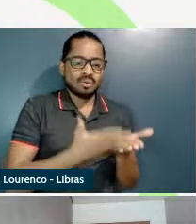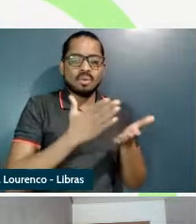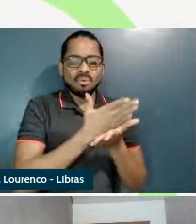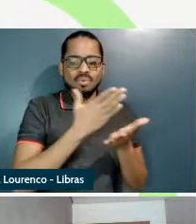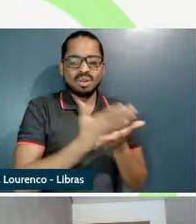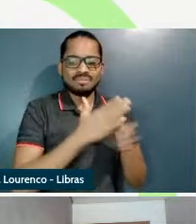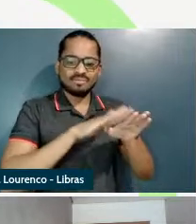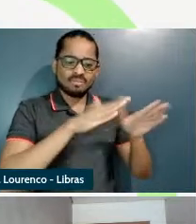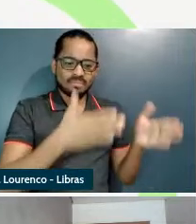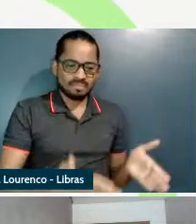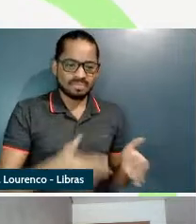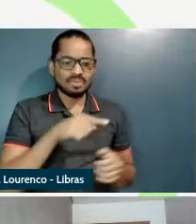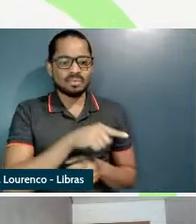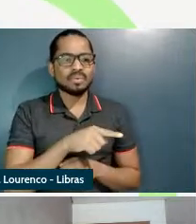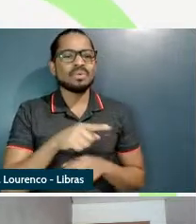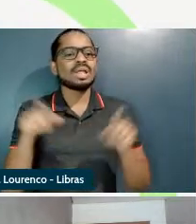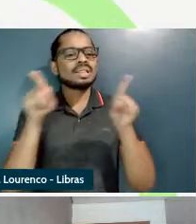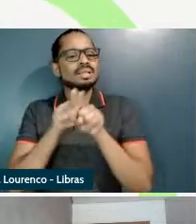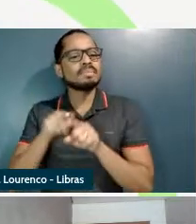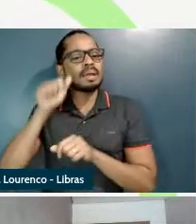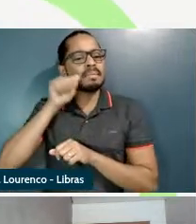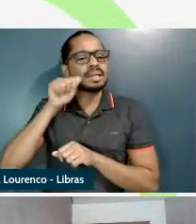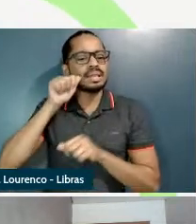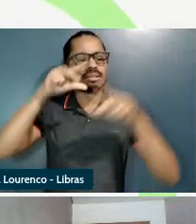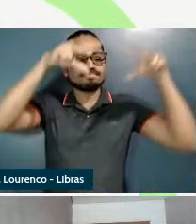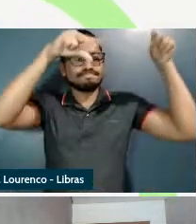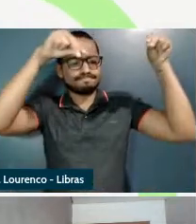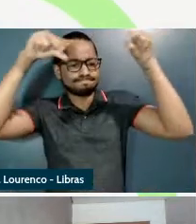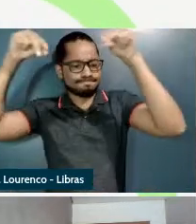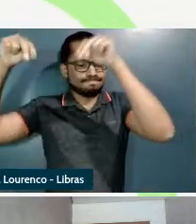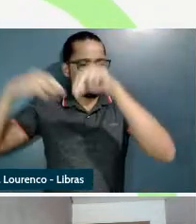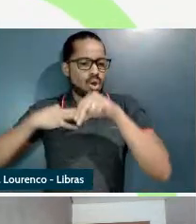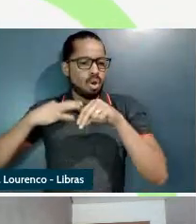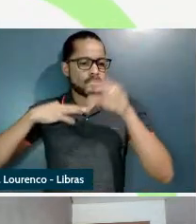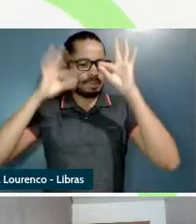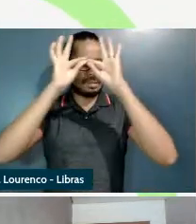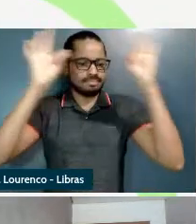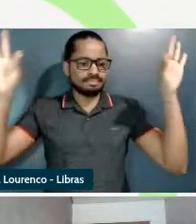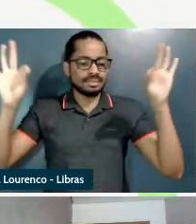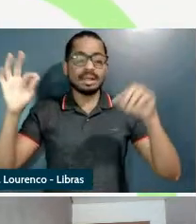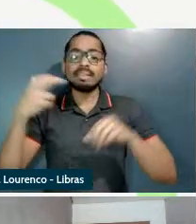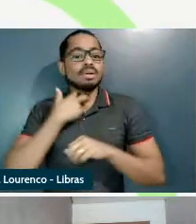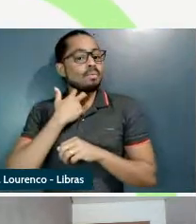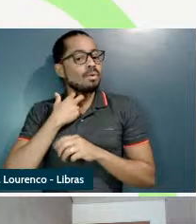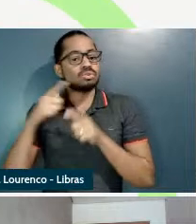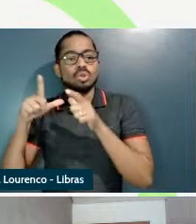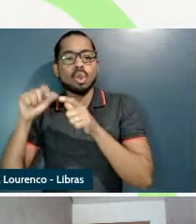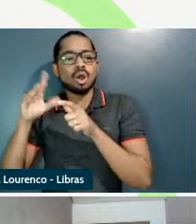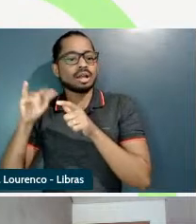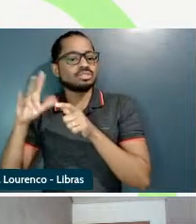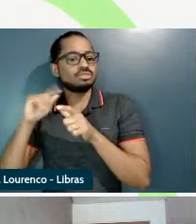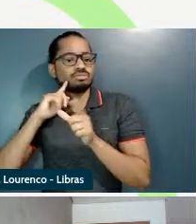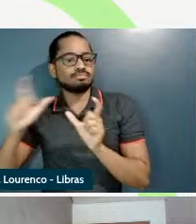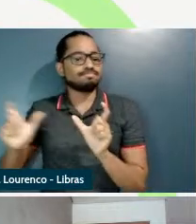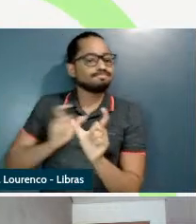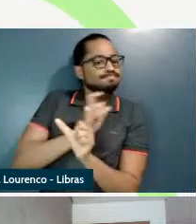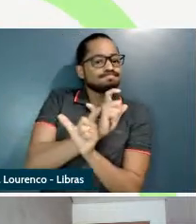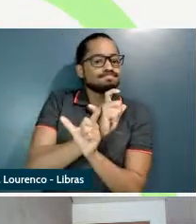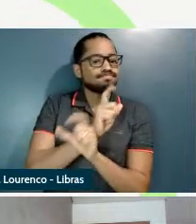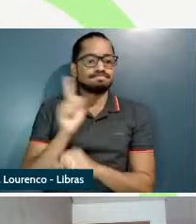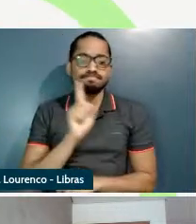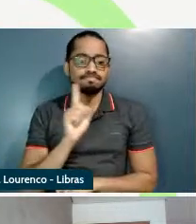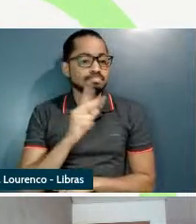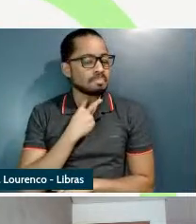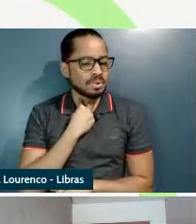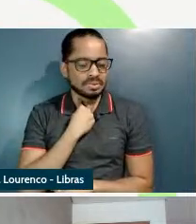menina pendurou as roupas no varal eu não posso dizer o varal pendurou as roupas isso acontece porque embora os verbos colocar e